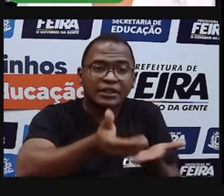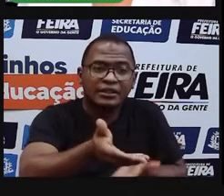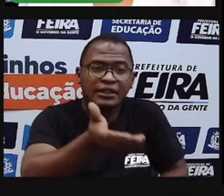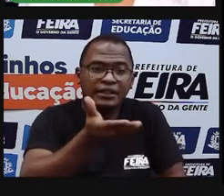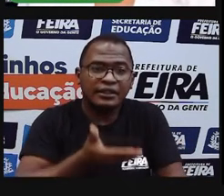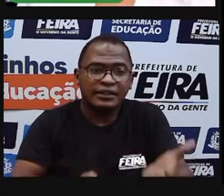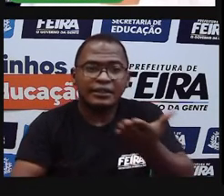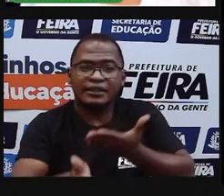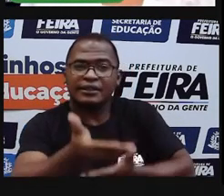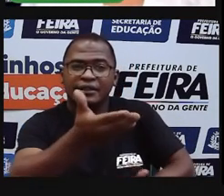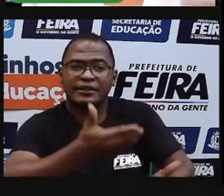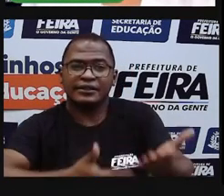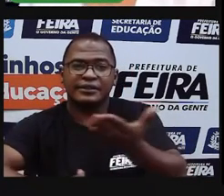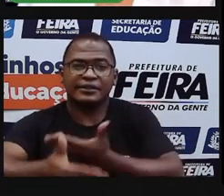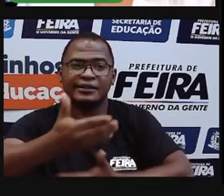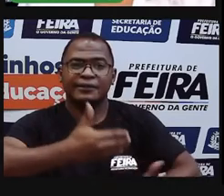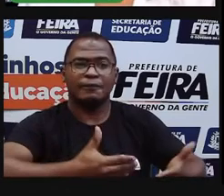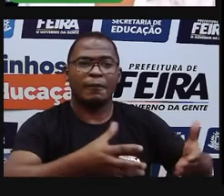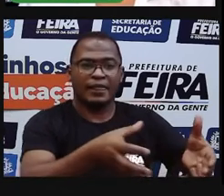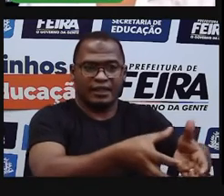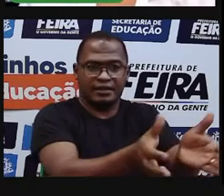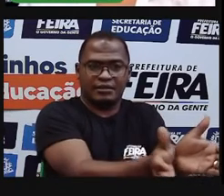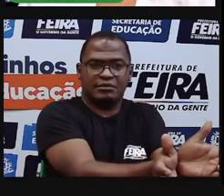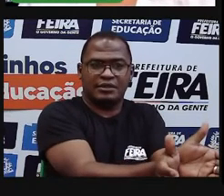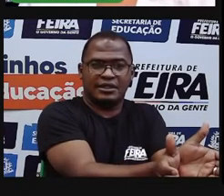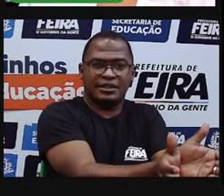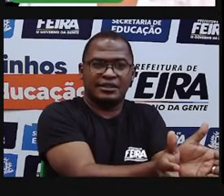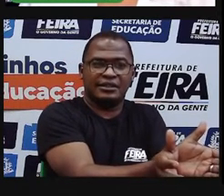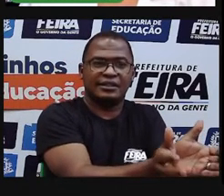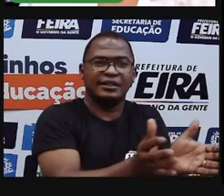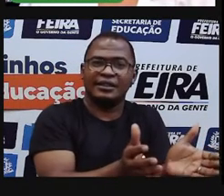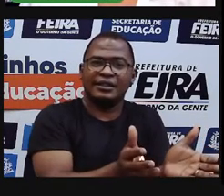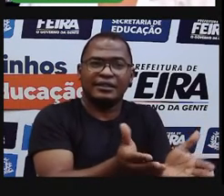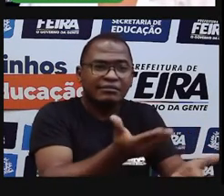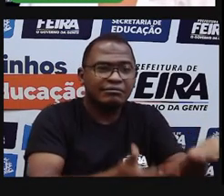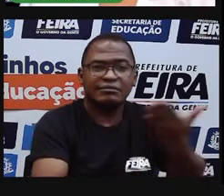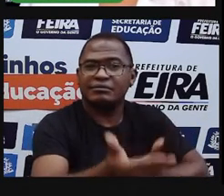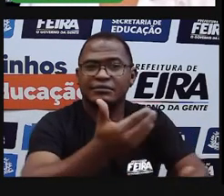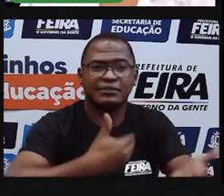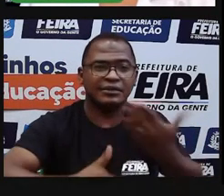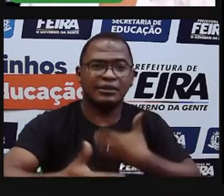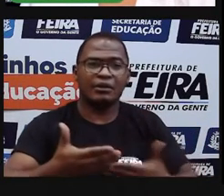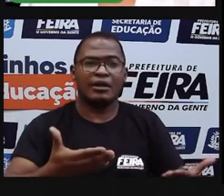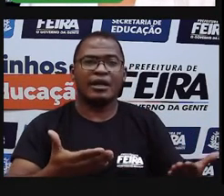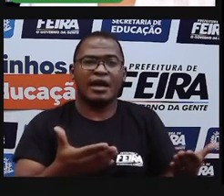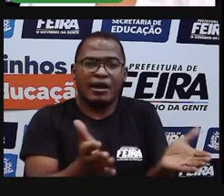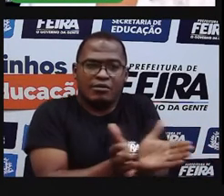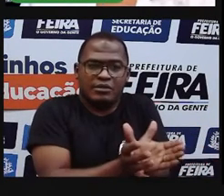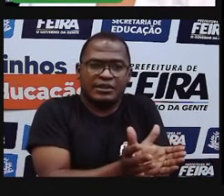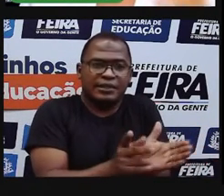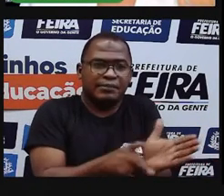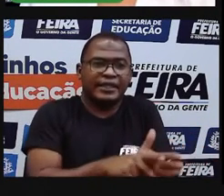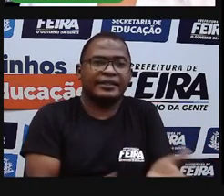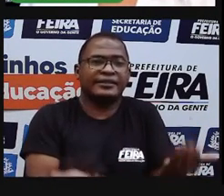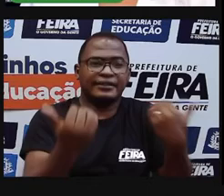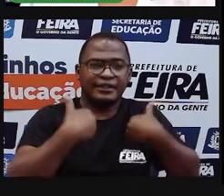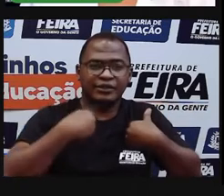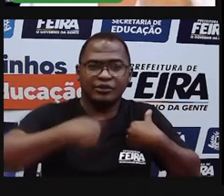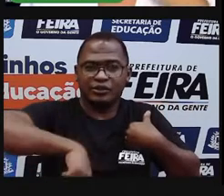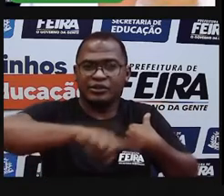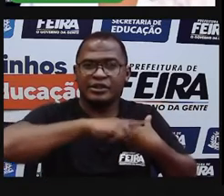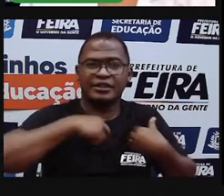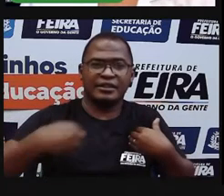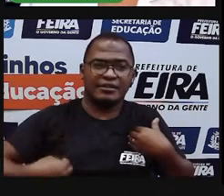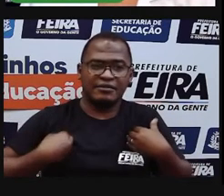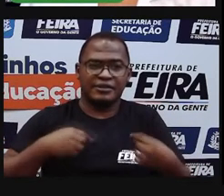comunidade. Se tivesse em outra, não teria aquelas vivências. Então, a comunidade é algo que está em nós, que faz parte de nós, que faz parte da nossa